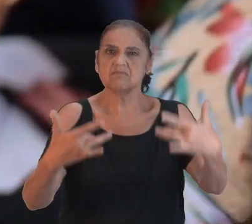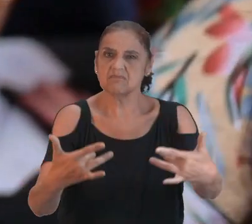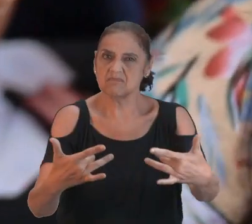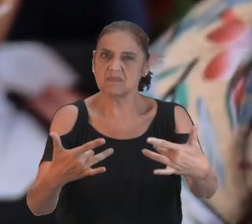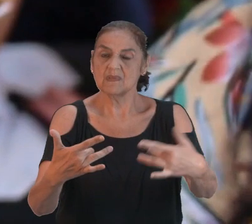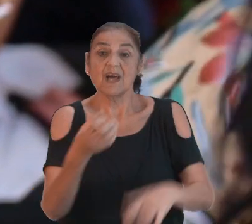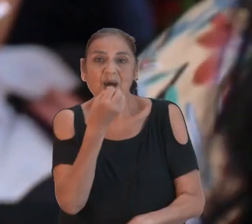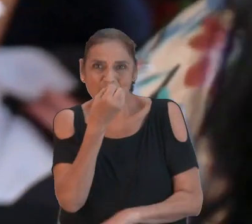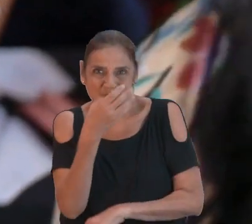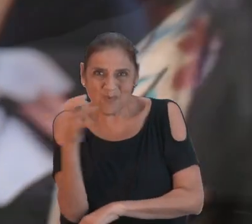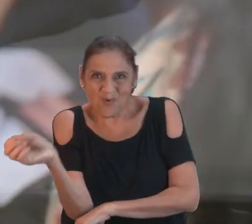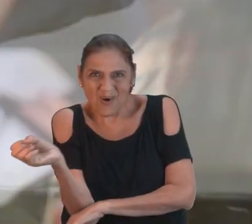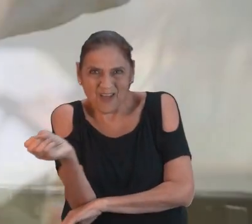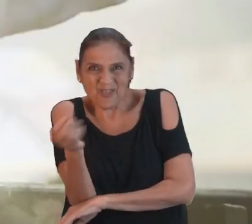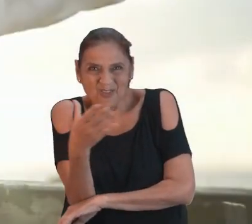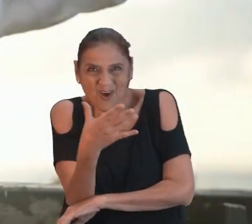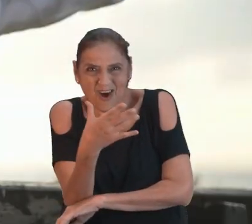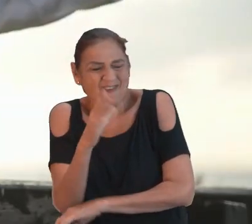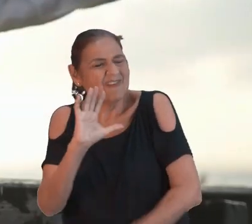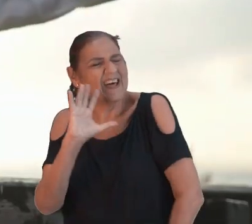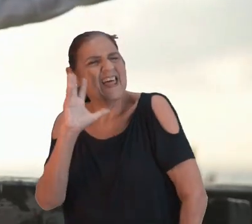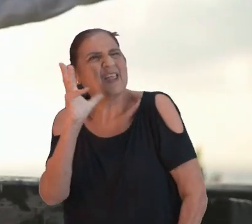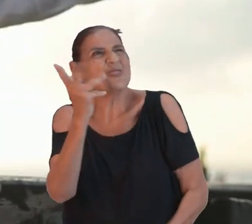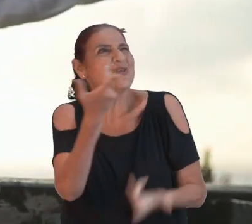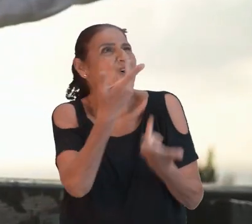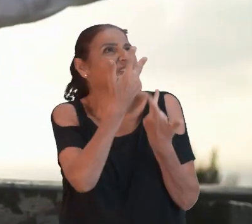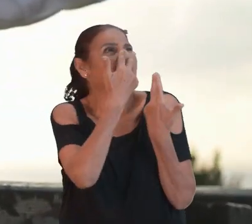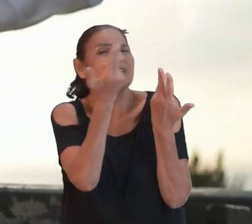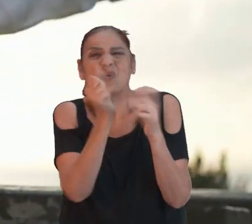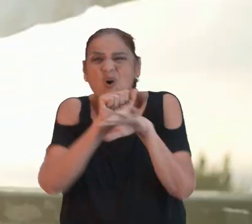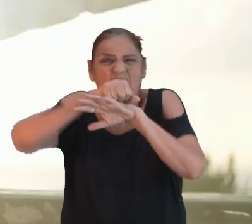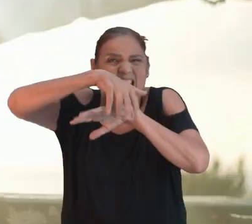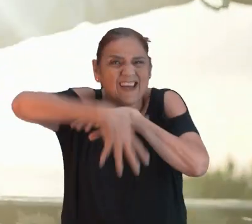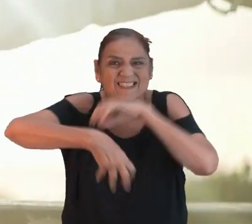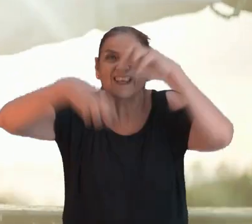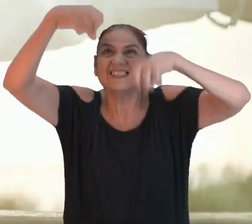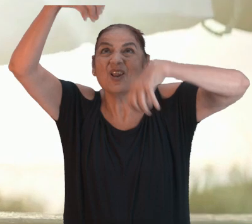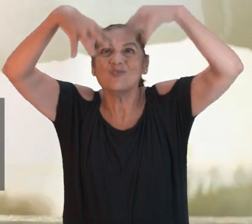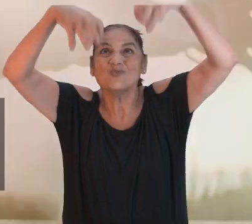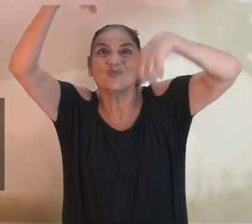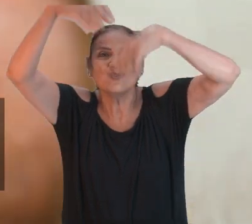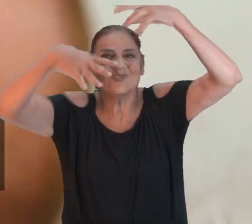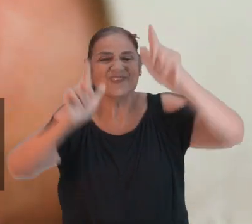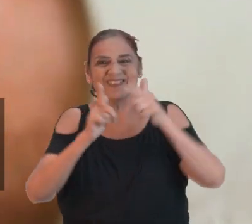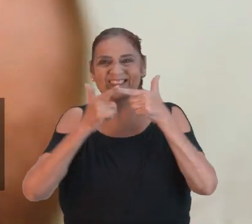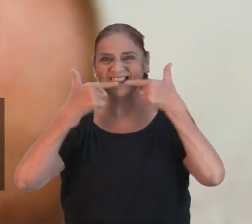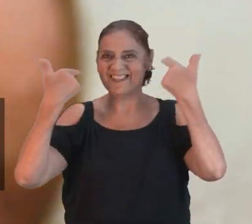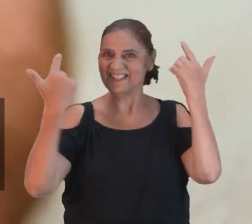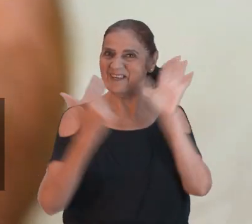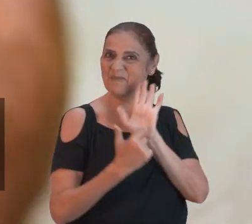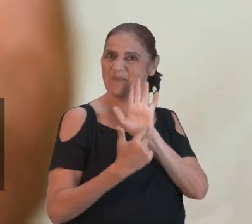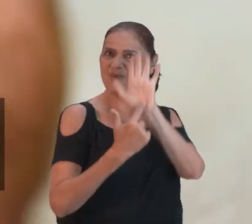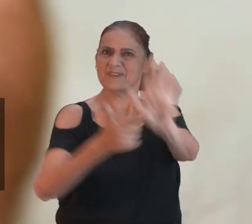boa nova é toda uma cascata de luz e de alegria, prenunciando a